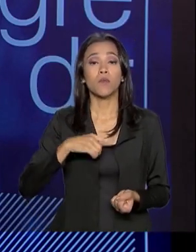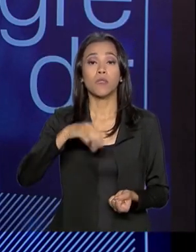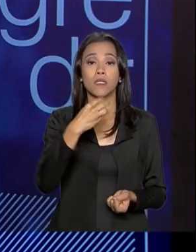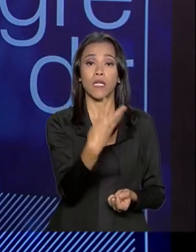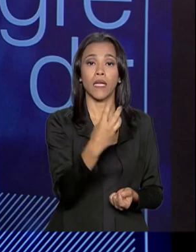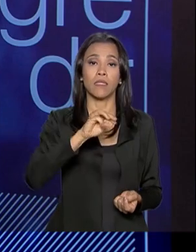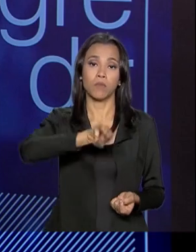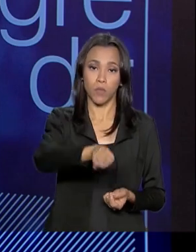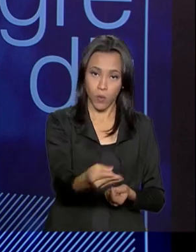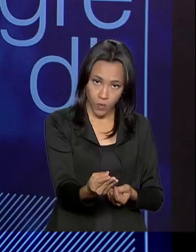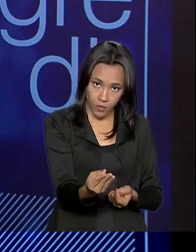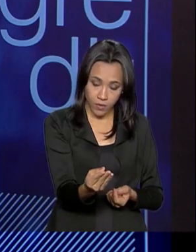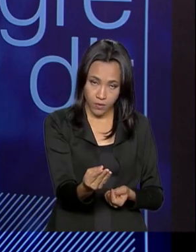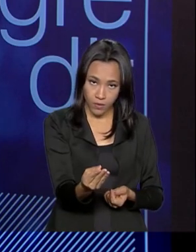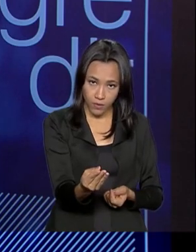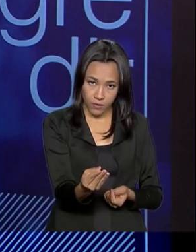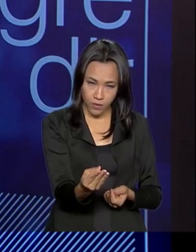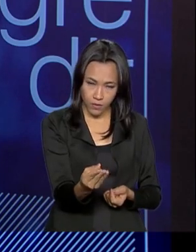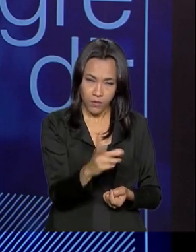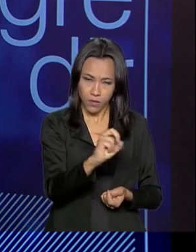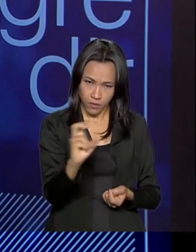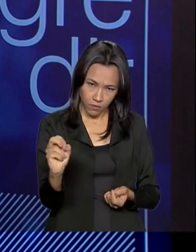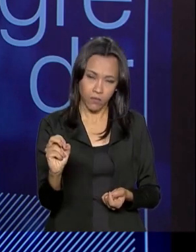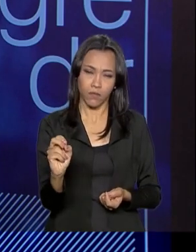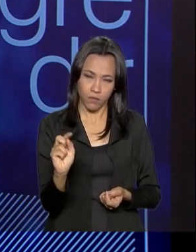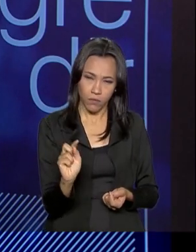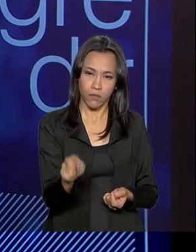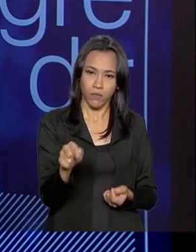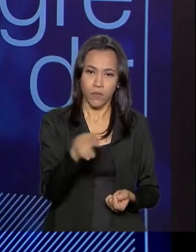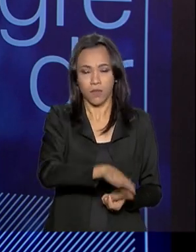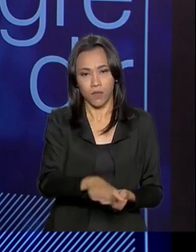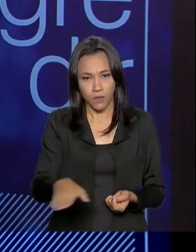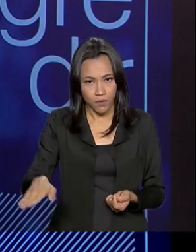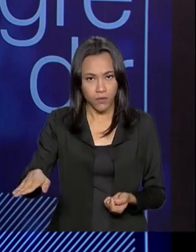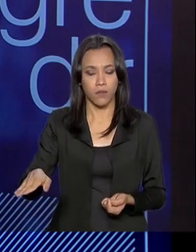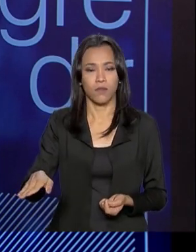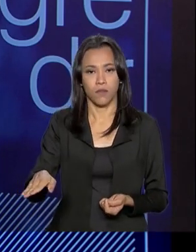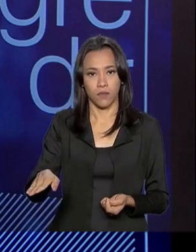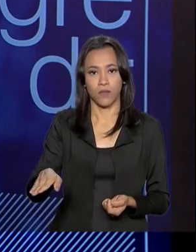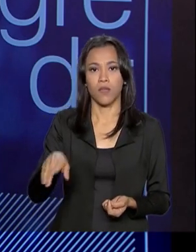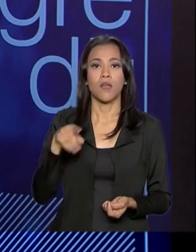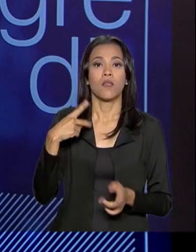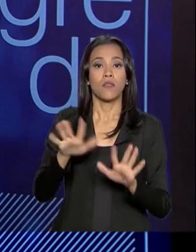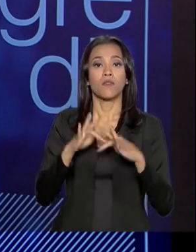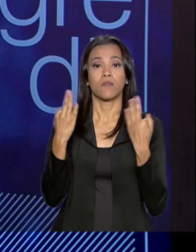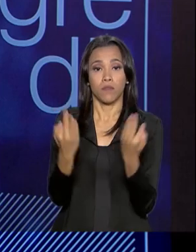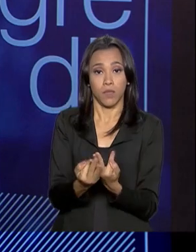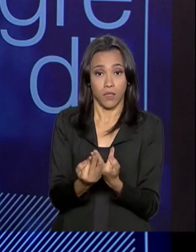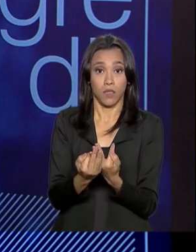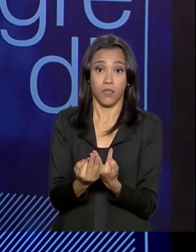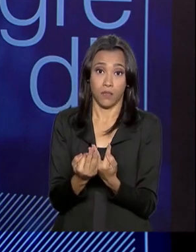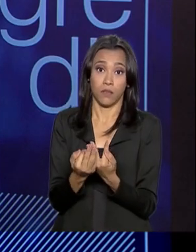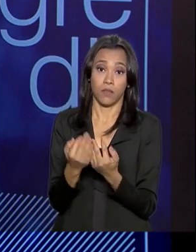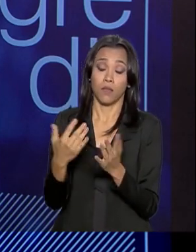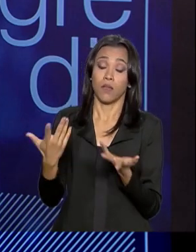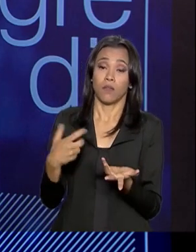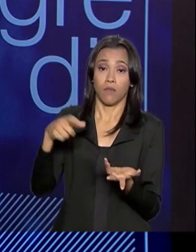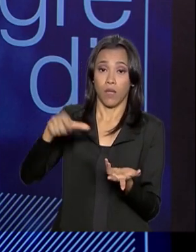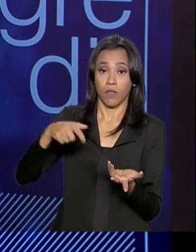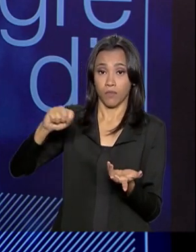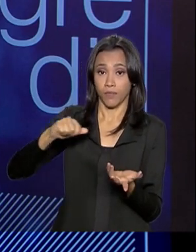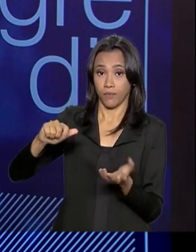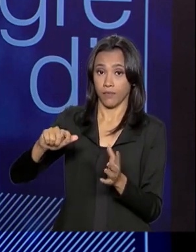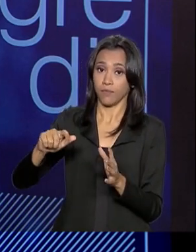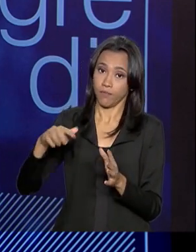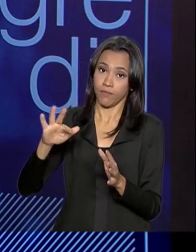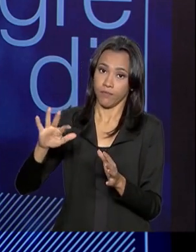e meio de crianças nas famílias do Bolsa Família, nessa faixa etária de 0